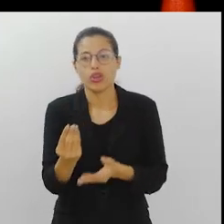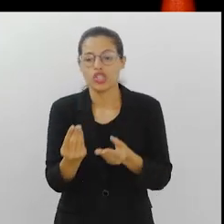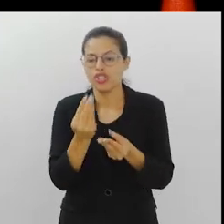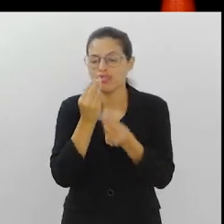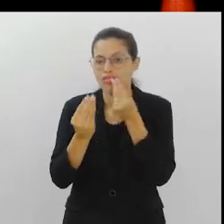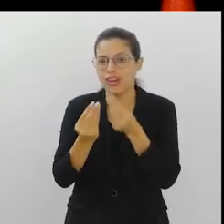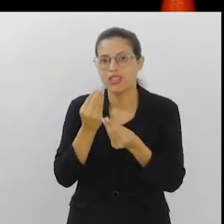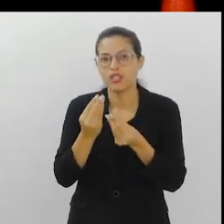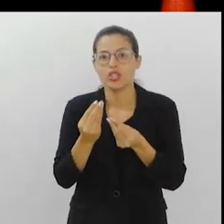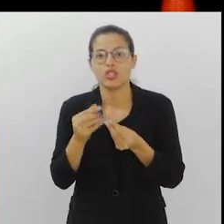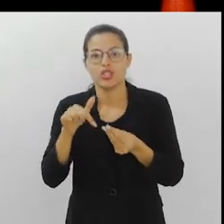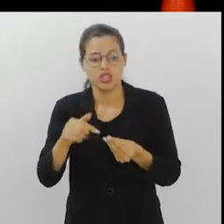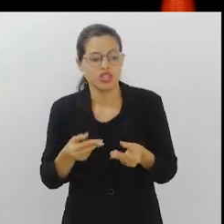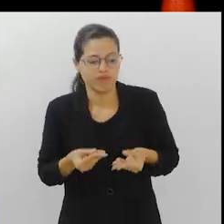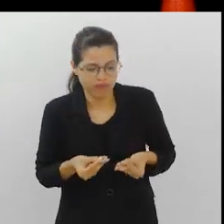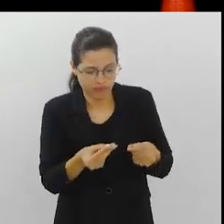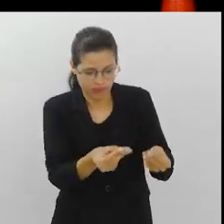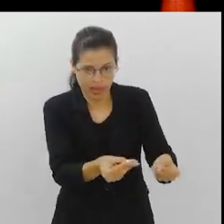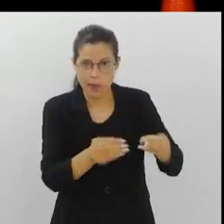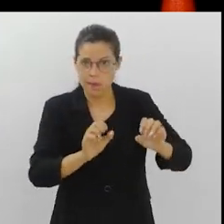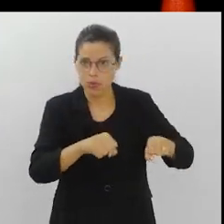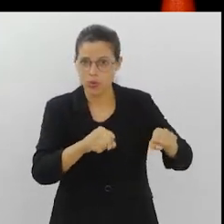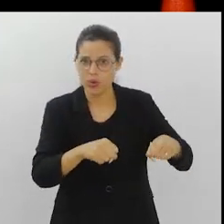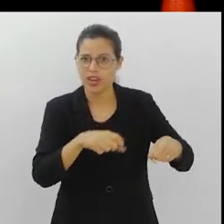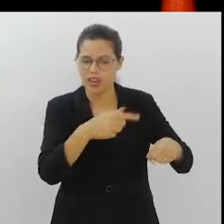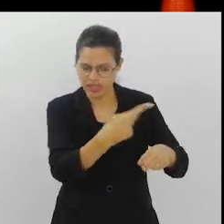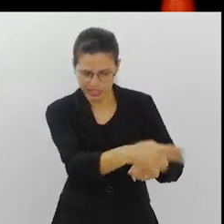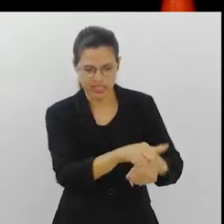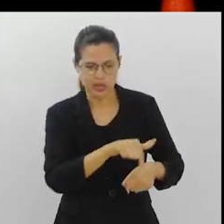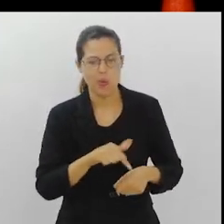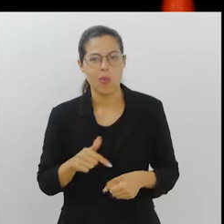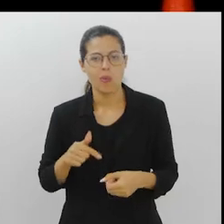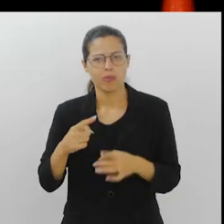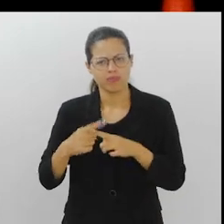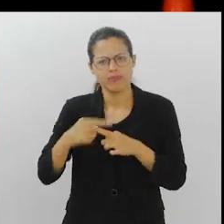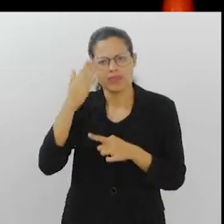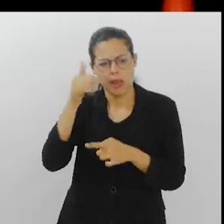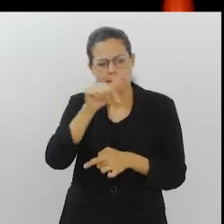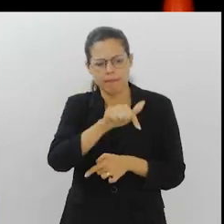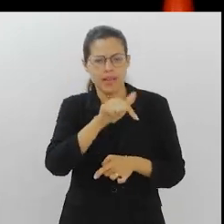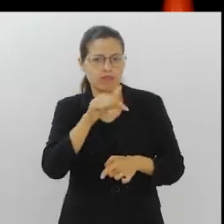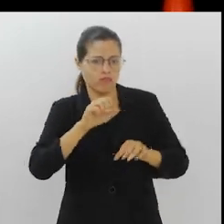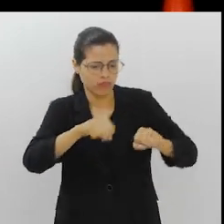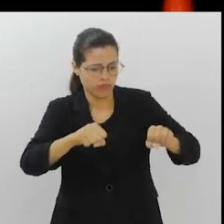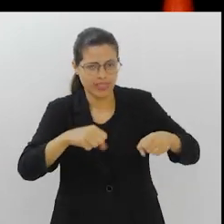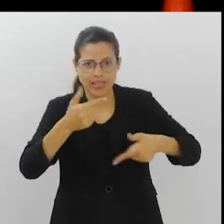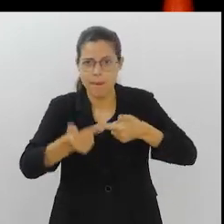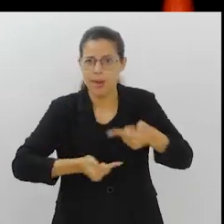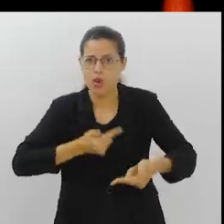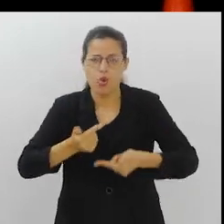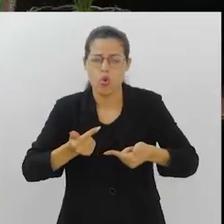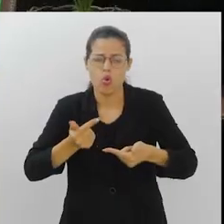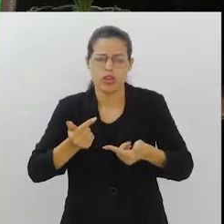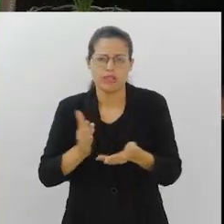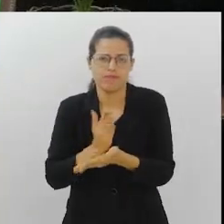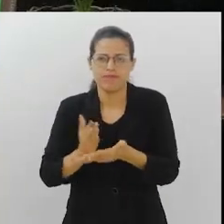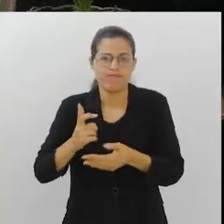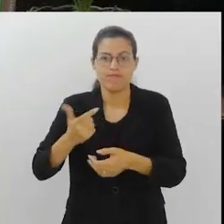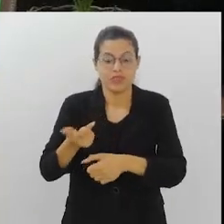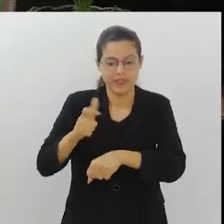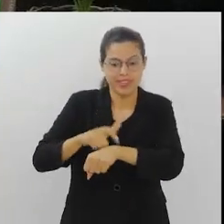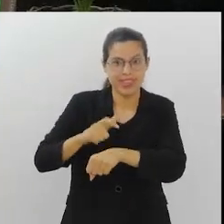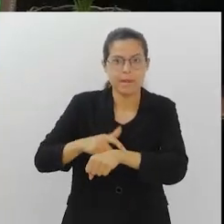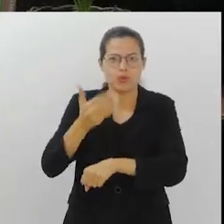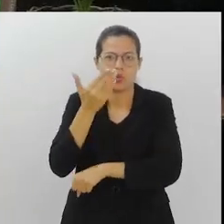entregador chega, olha, esse aqui é teu. Porque saca que o cara passou aquele dia trabalhando e, de repente, não teve tempo de comer. Então, assim,